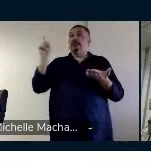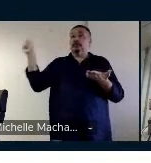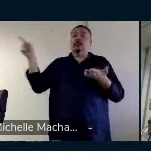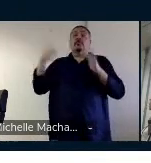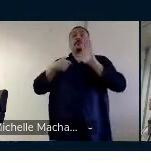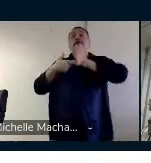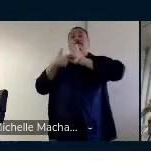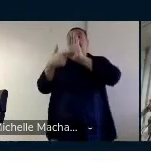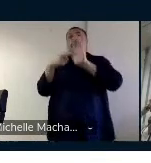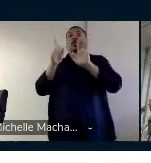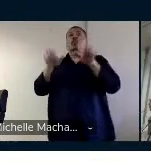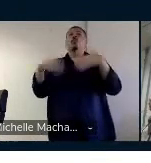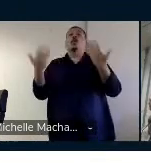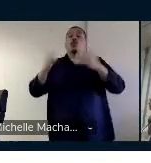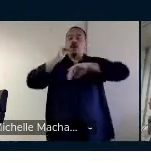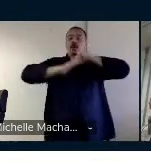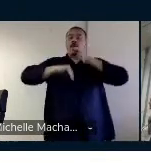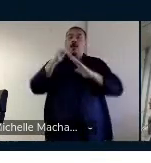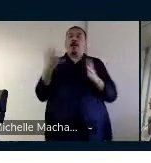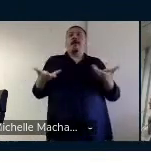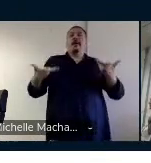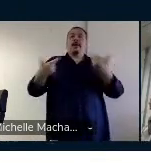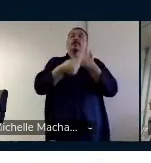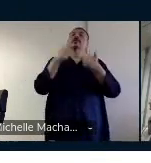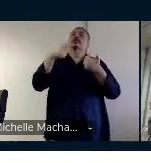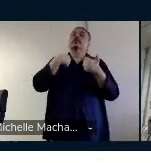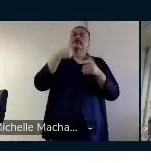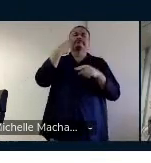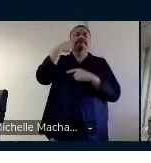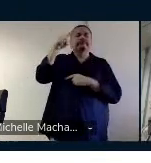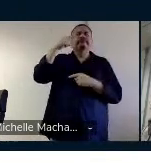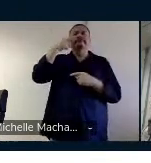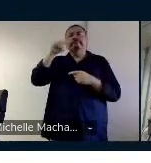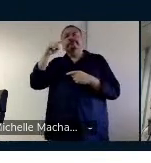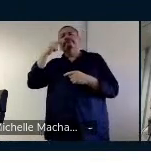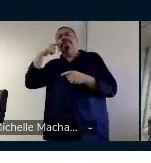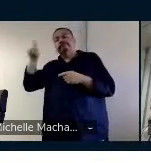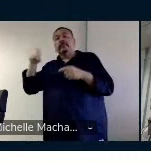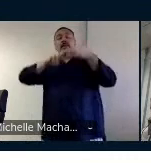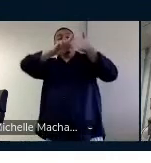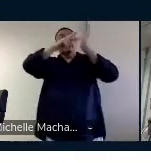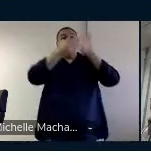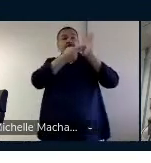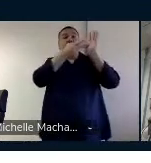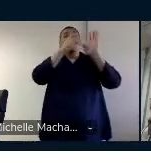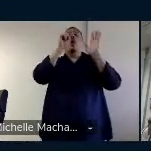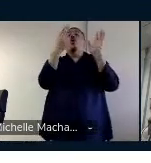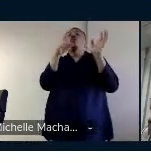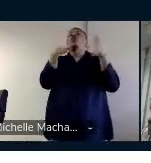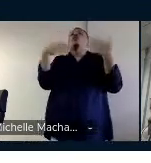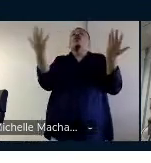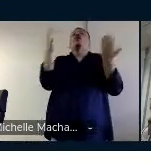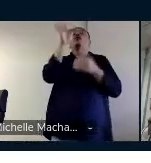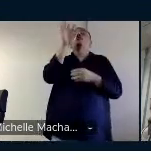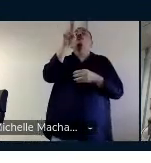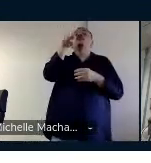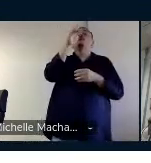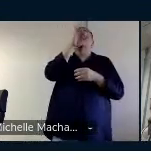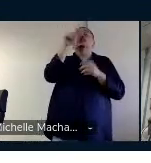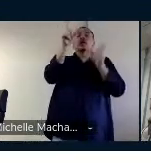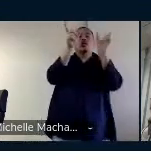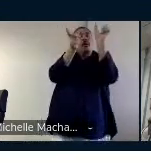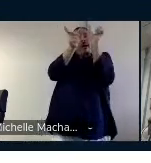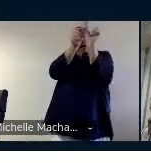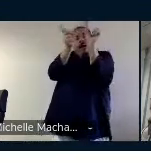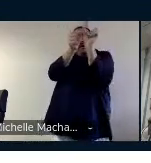demonstrou a habilidade de identificar o significado ou a função de afixos. Então, foi um momento de